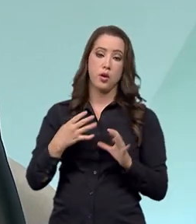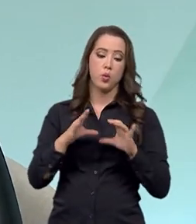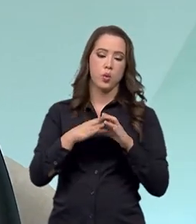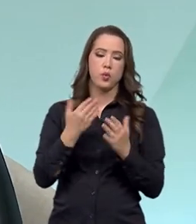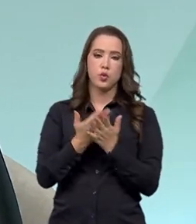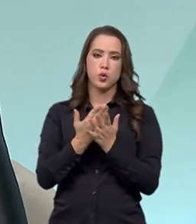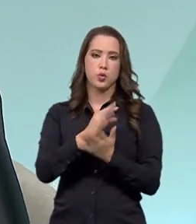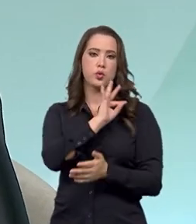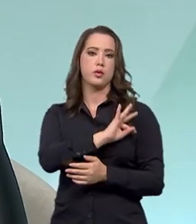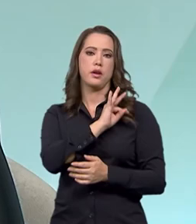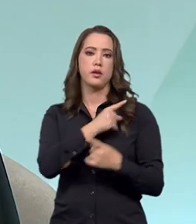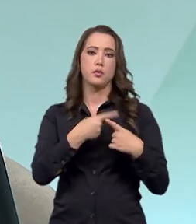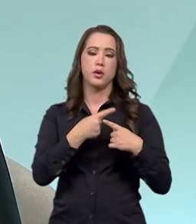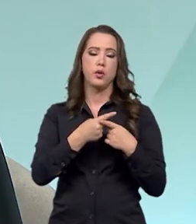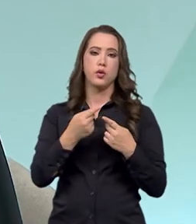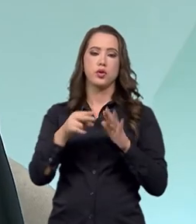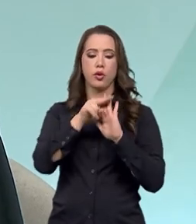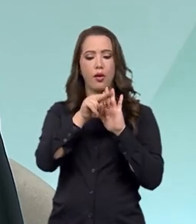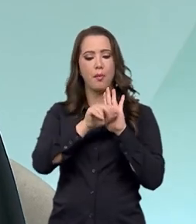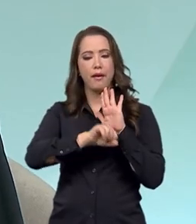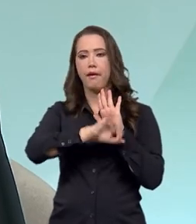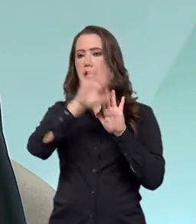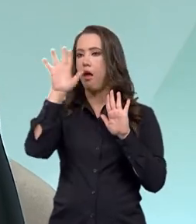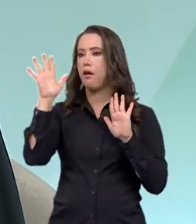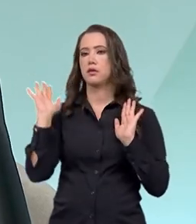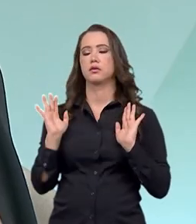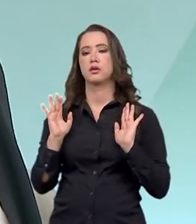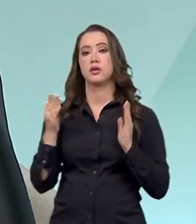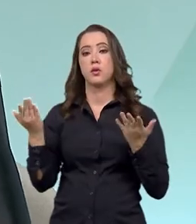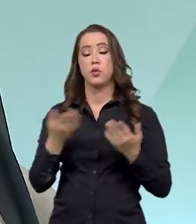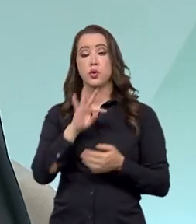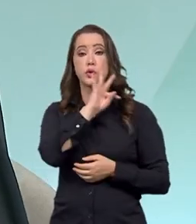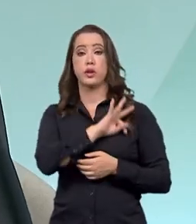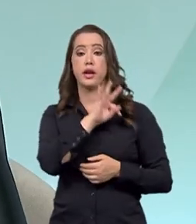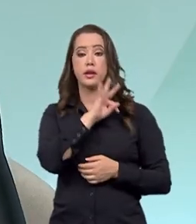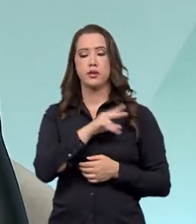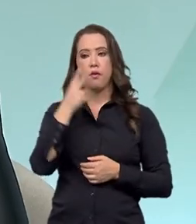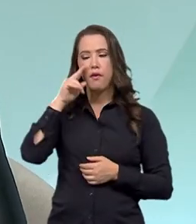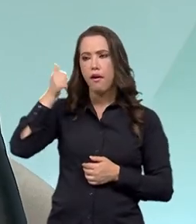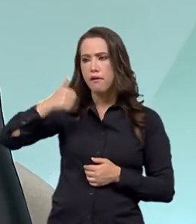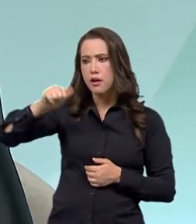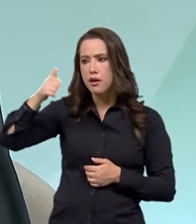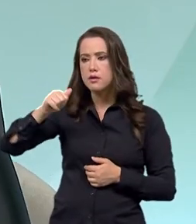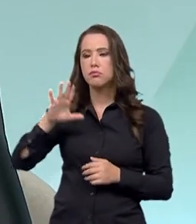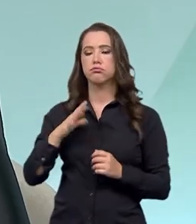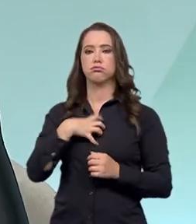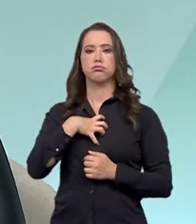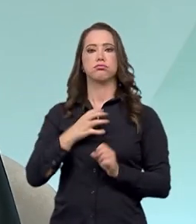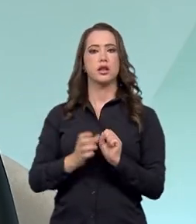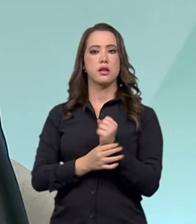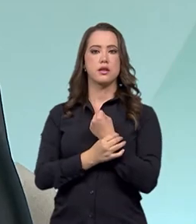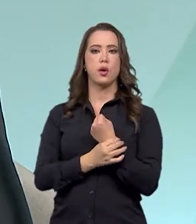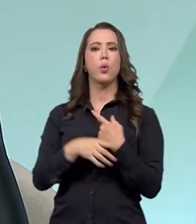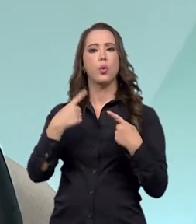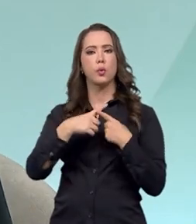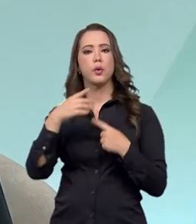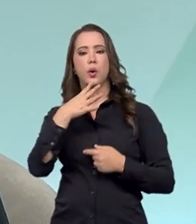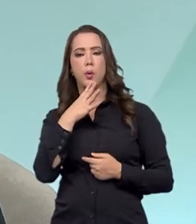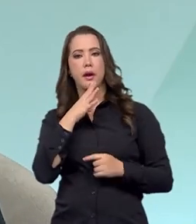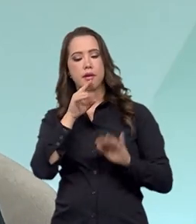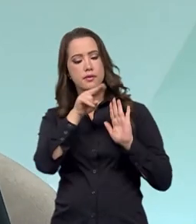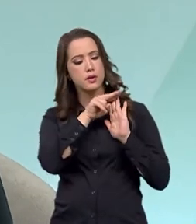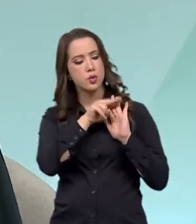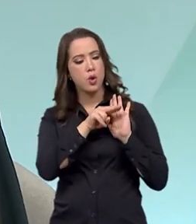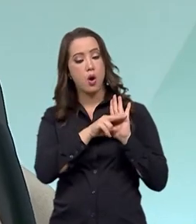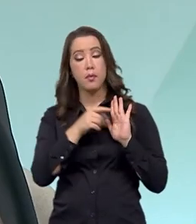objetivos e muito claros. Então, para o técnico do IFAM, quando ele vai fazer uma análise, ele tem mais segurança de dizer sim ou